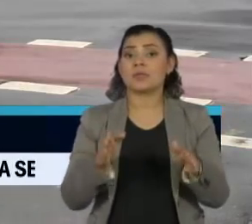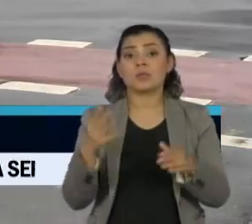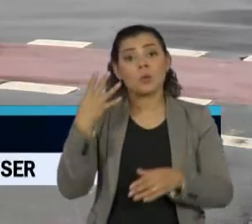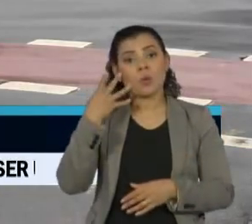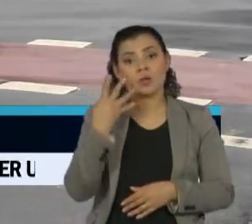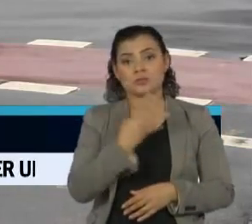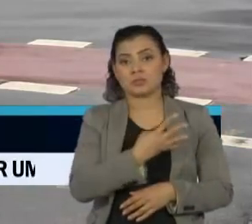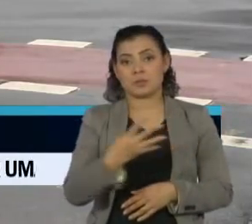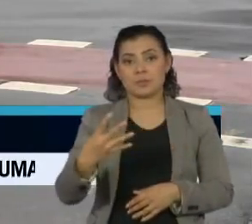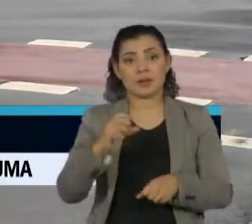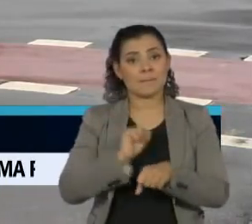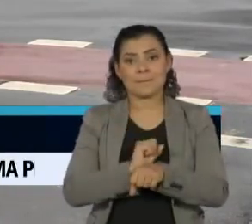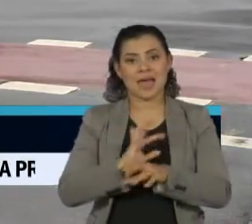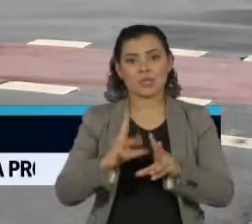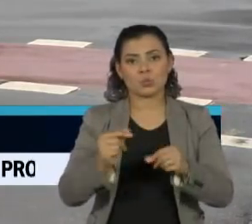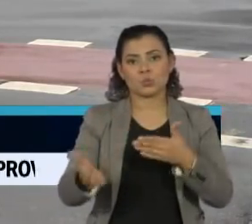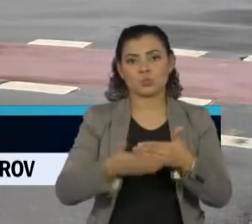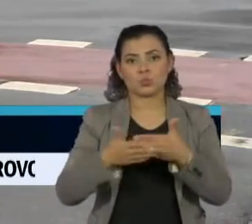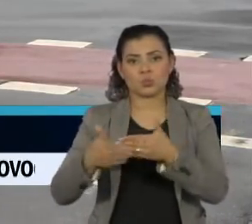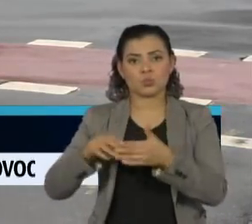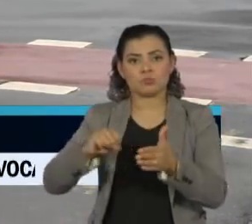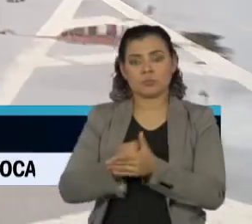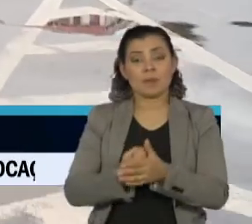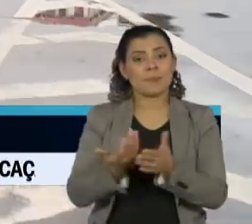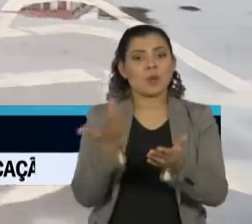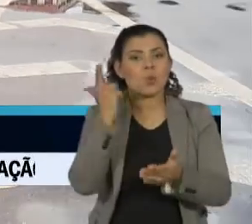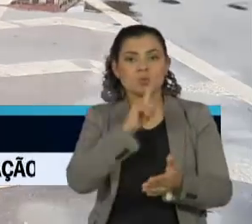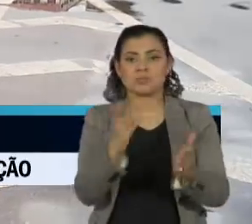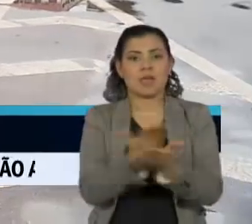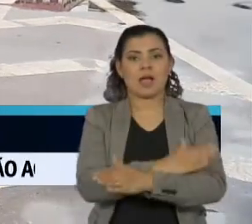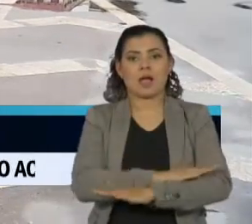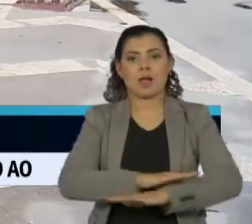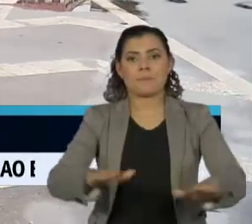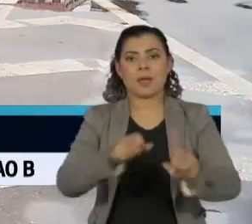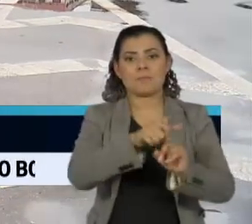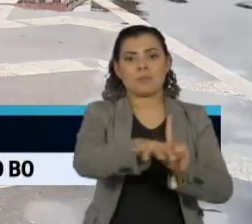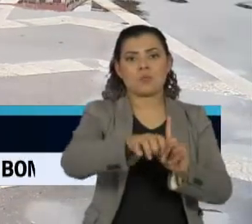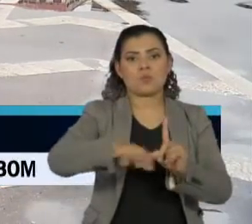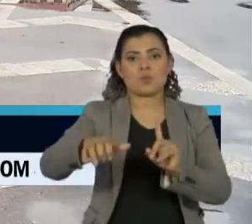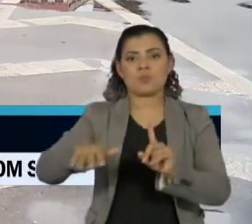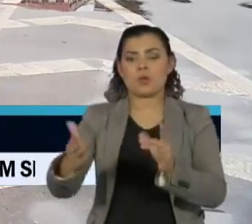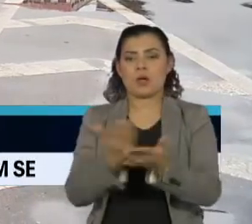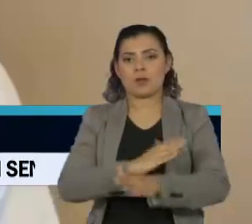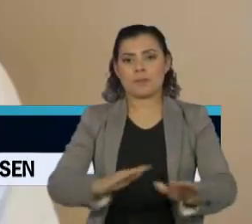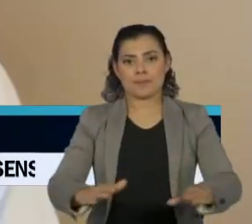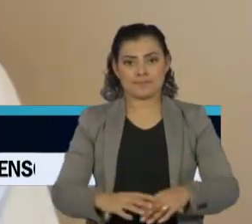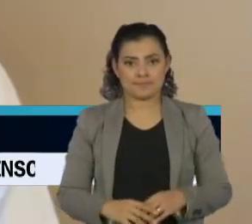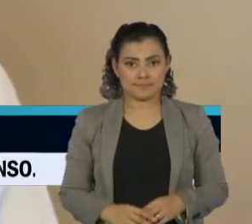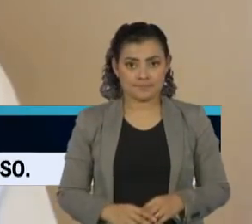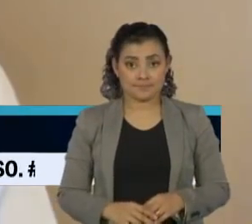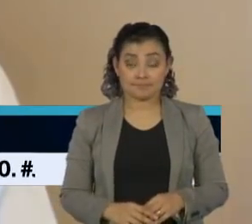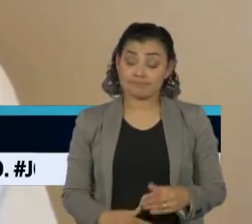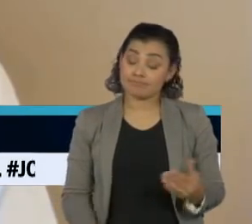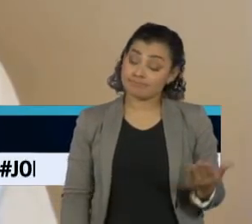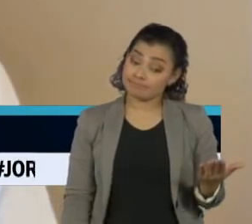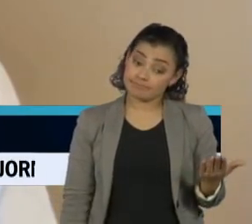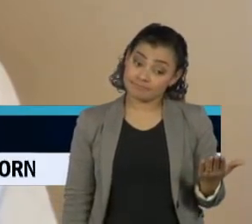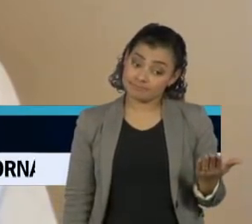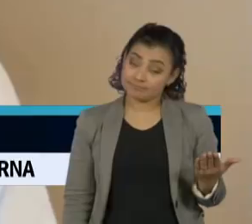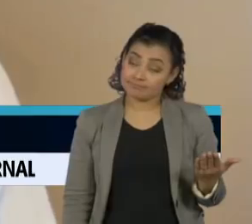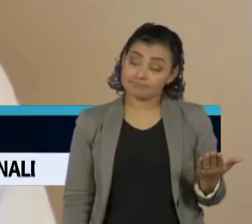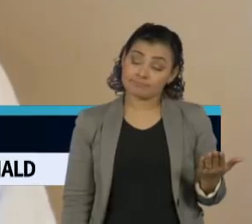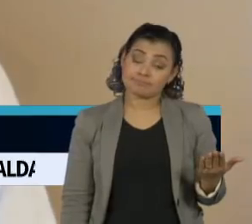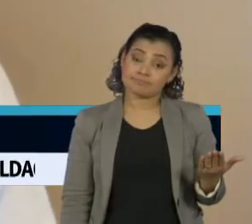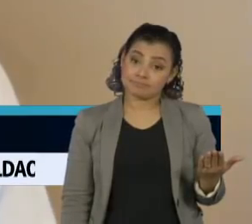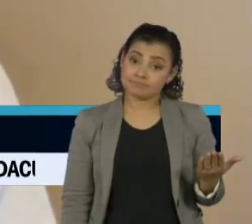semanas em lockdown para fechar o ciclo completo de transmissão da Covid-19. Isso vai